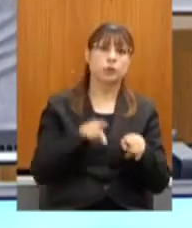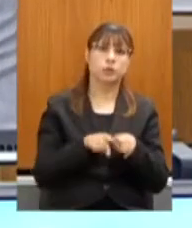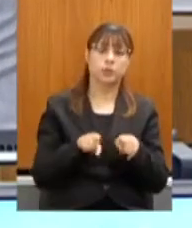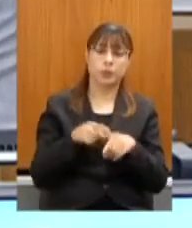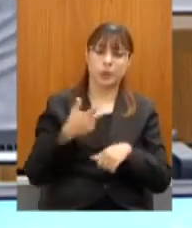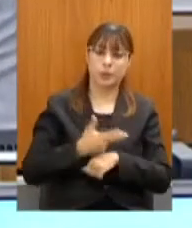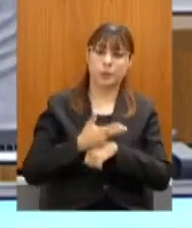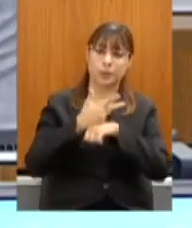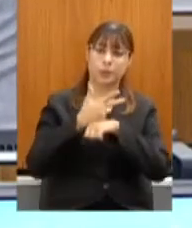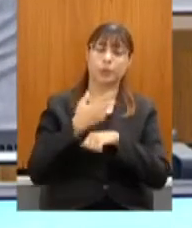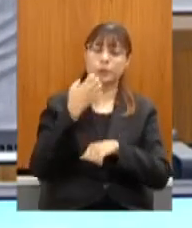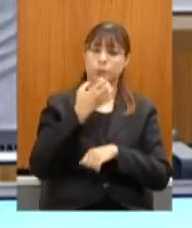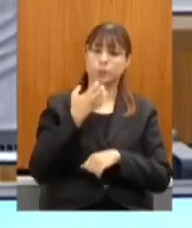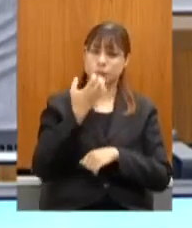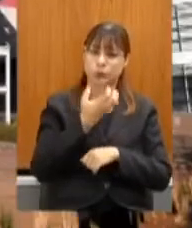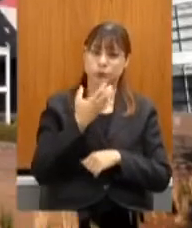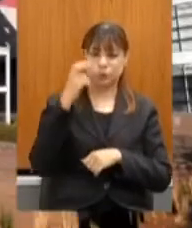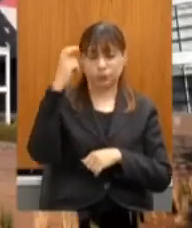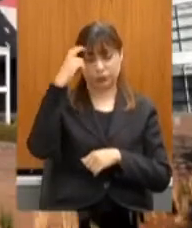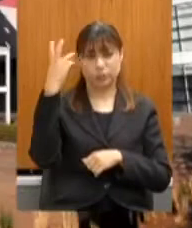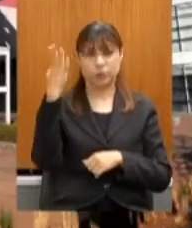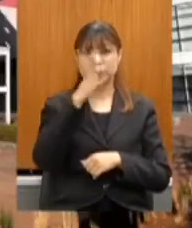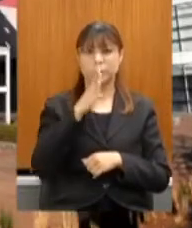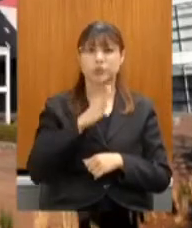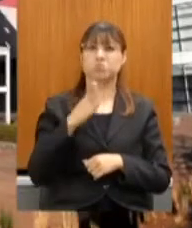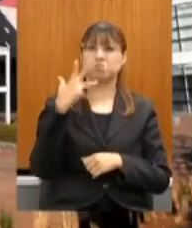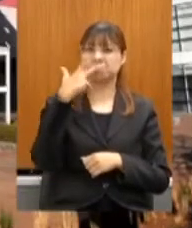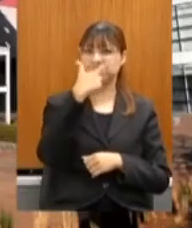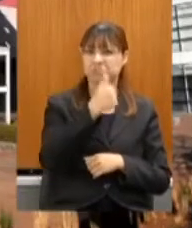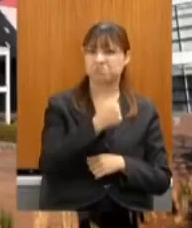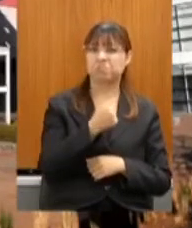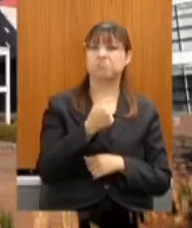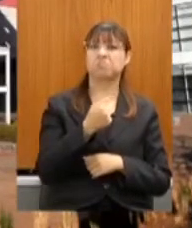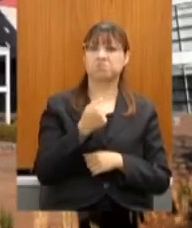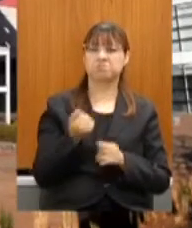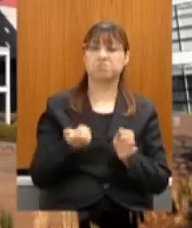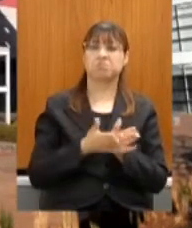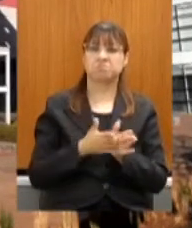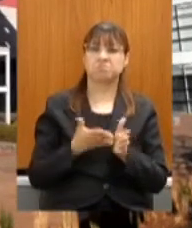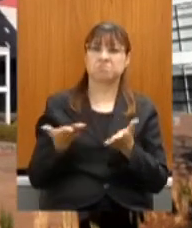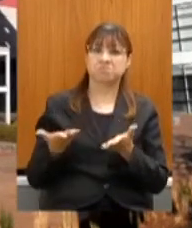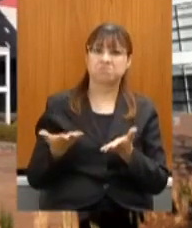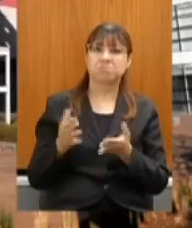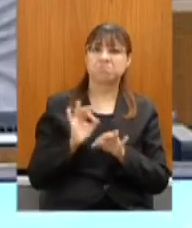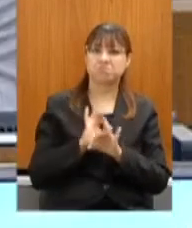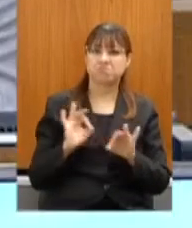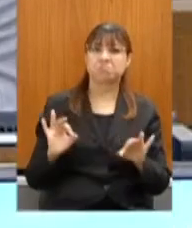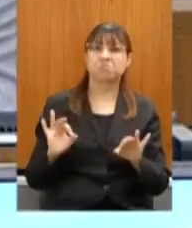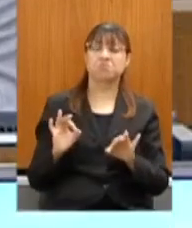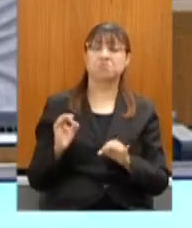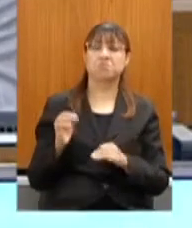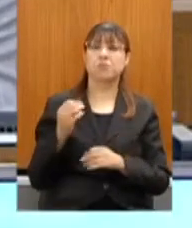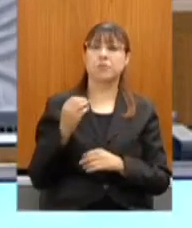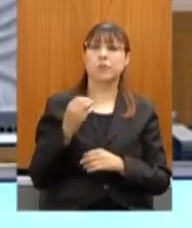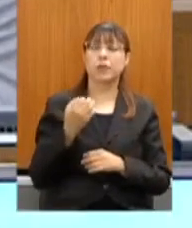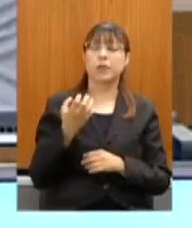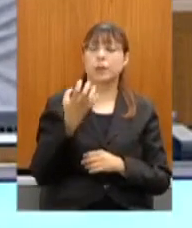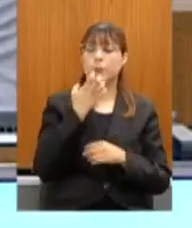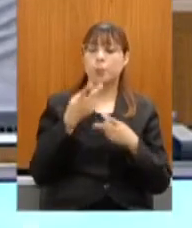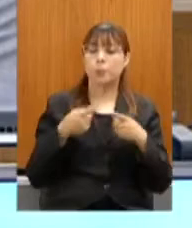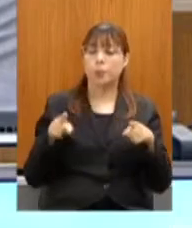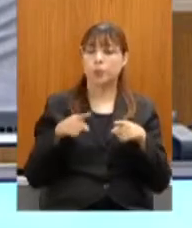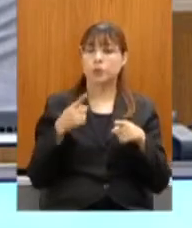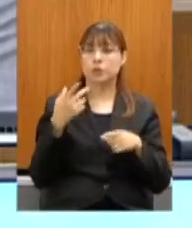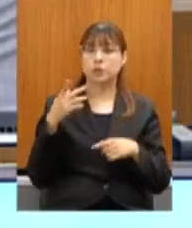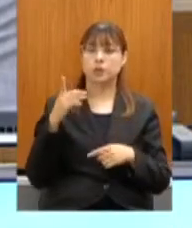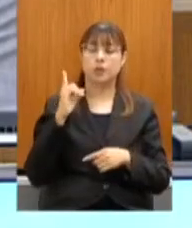brasileira que a AMC fez, muito bonito, teve um sucesso imenso da música brasileira, não, desculpem,